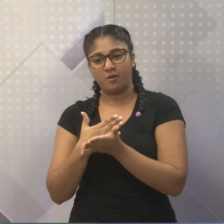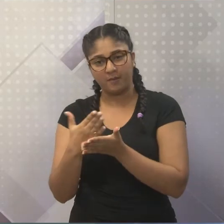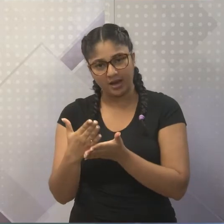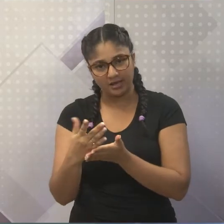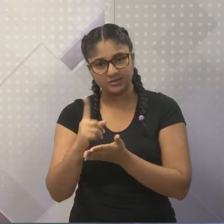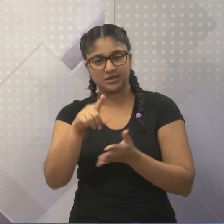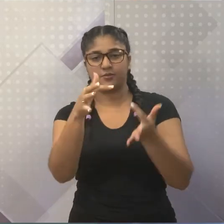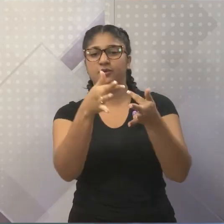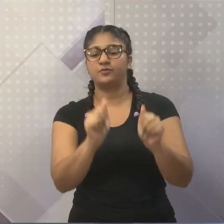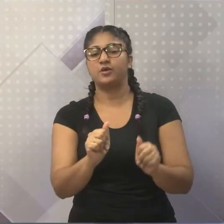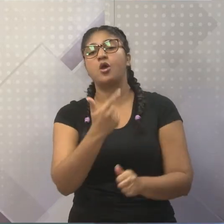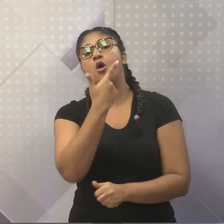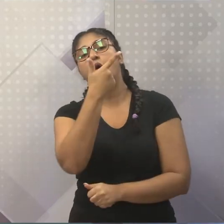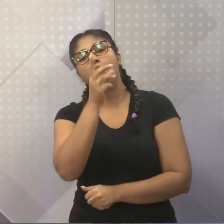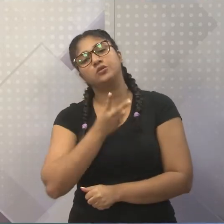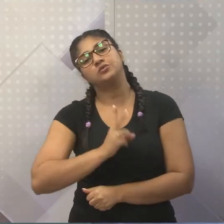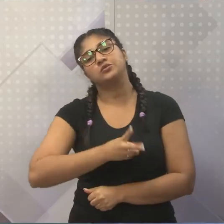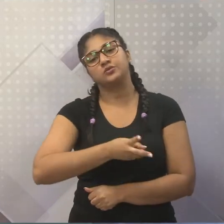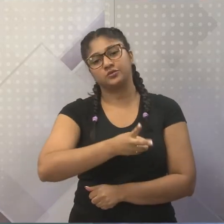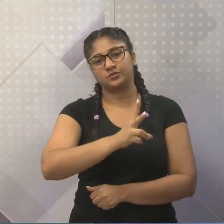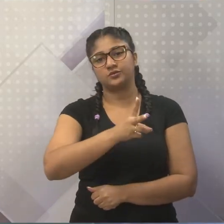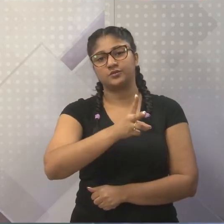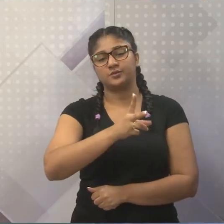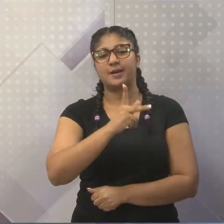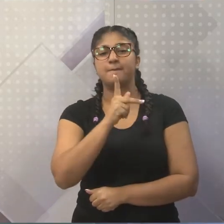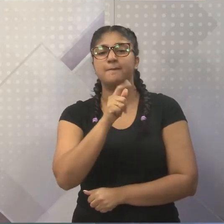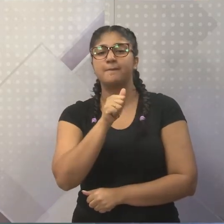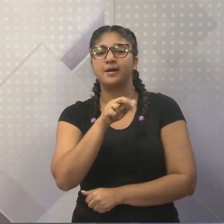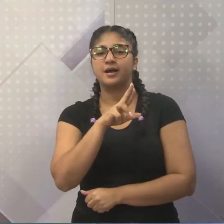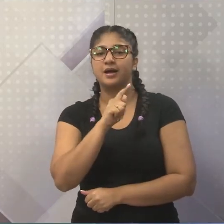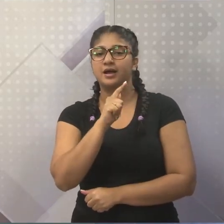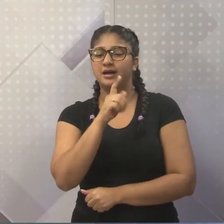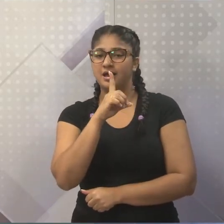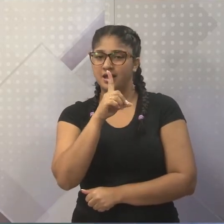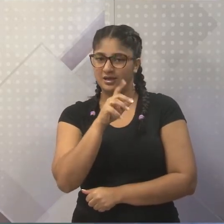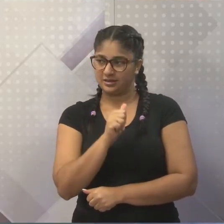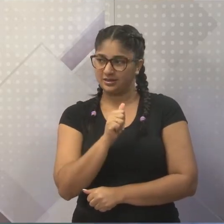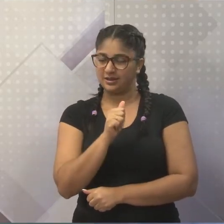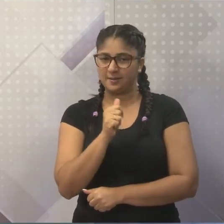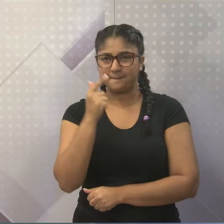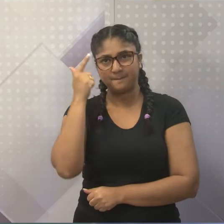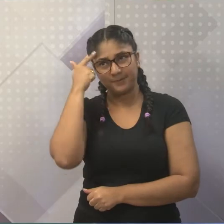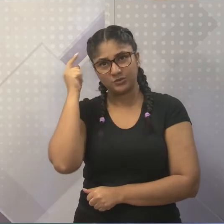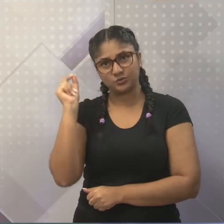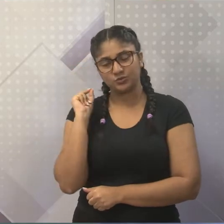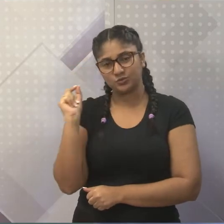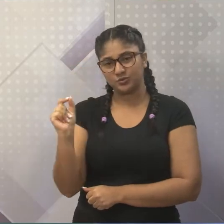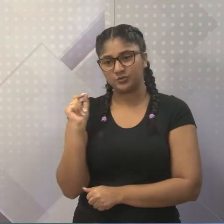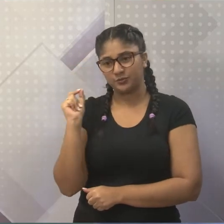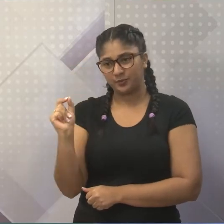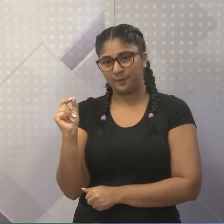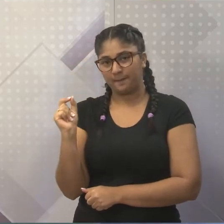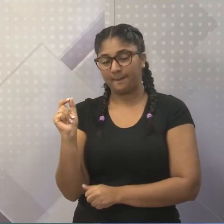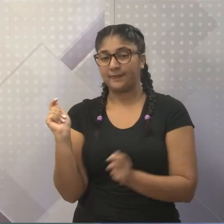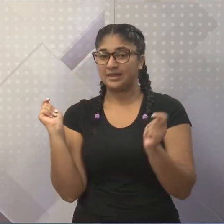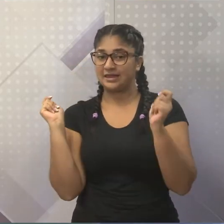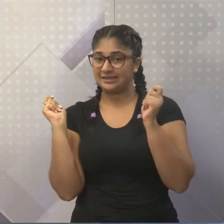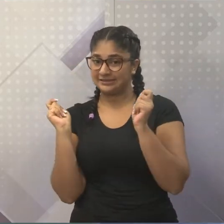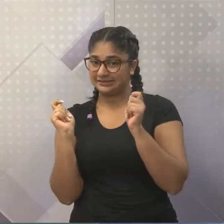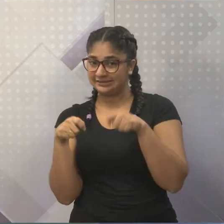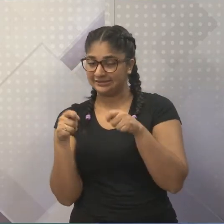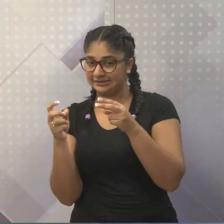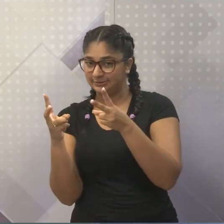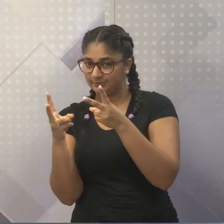Outras permanecem. Como você falou, em parada. Certo? E aí dá margem para que nós possamos